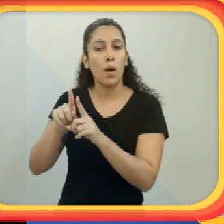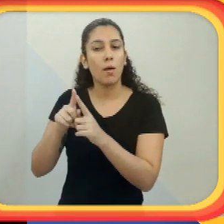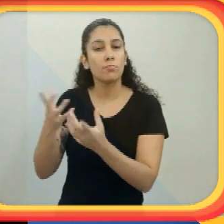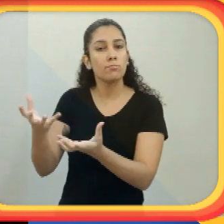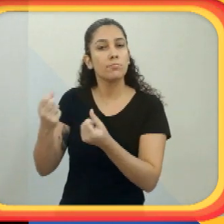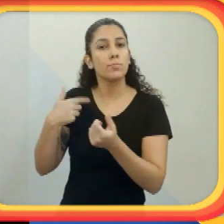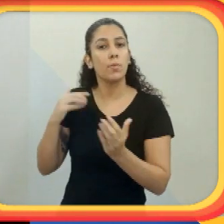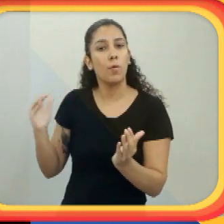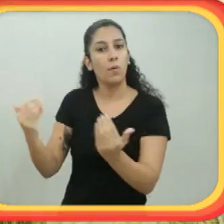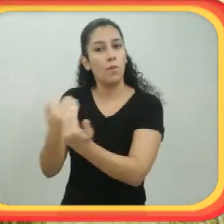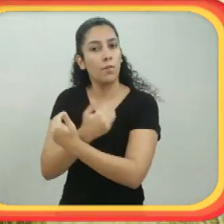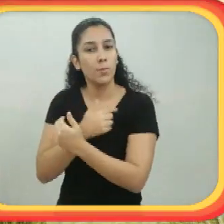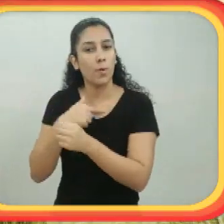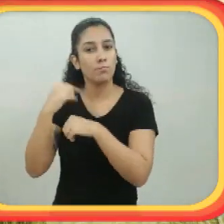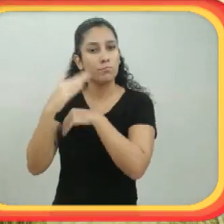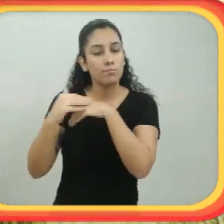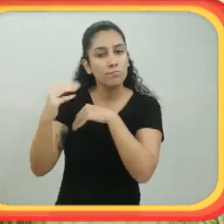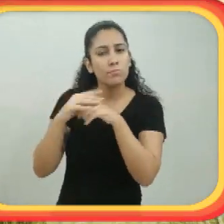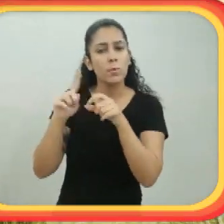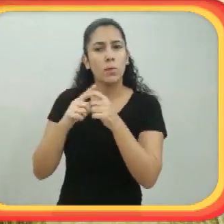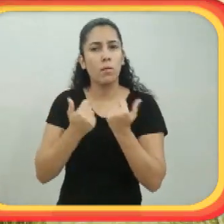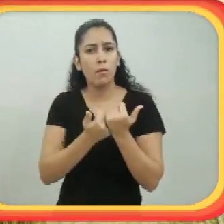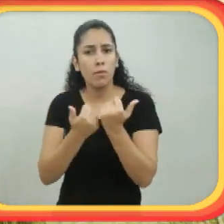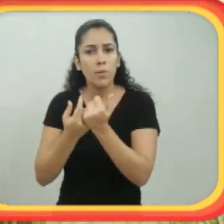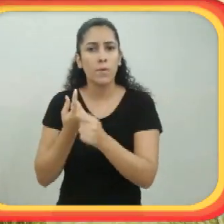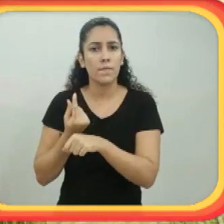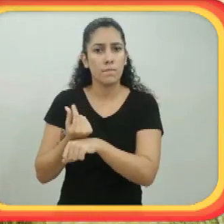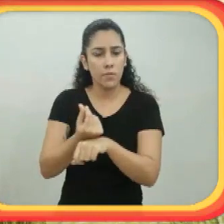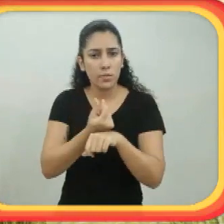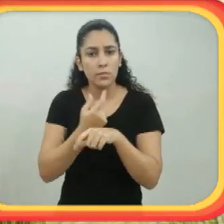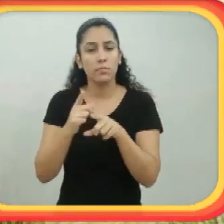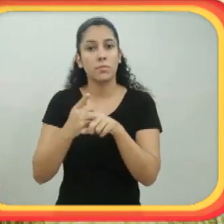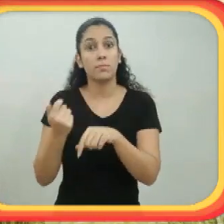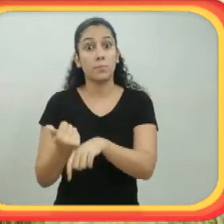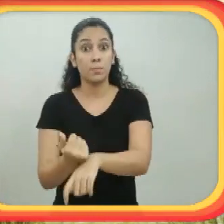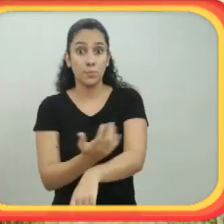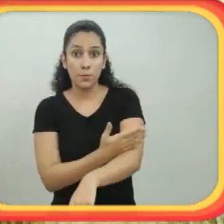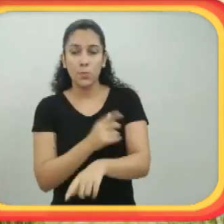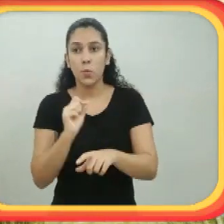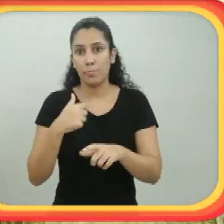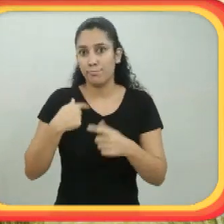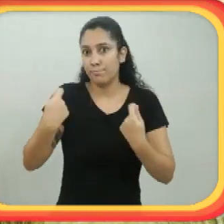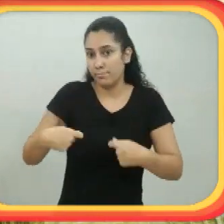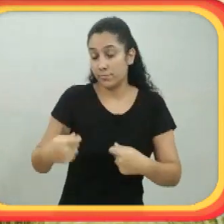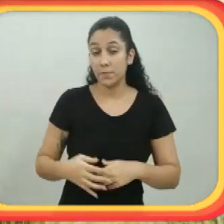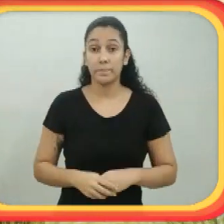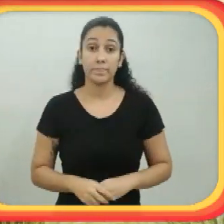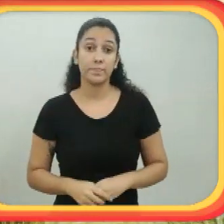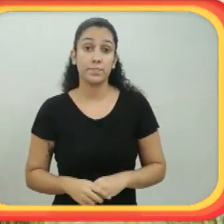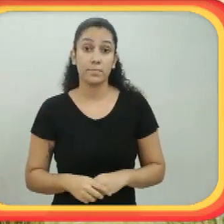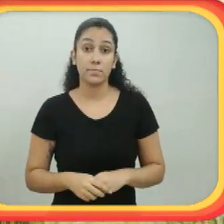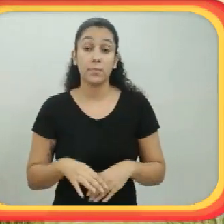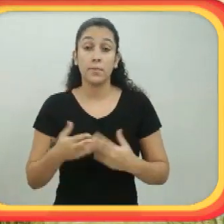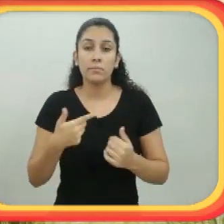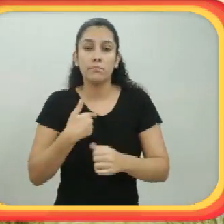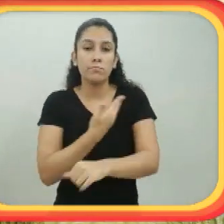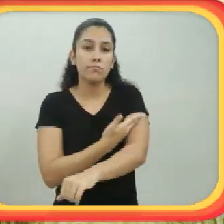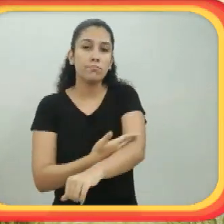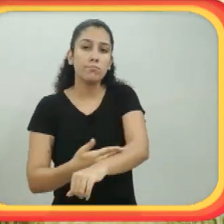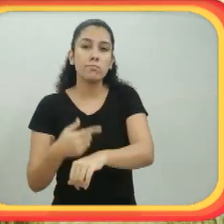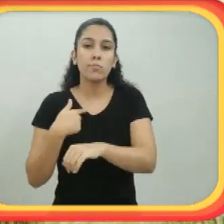E eles me receberam de braços abertos. Assim, me deram todo o apoio